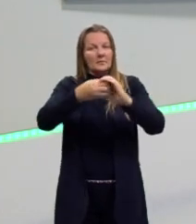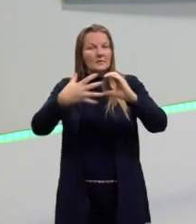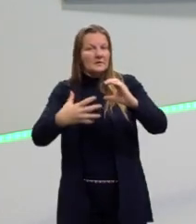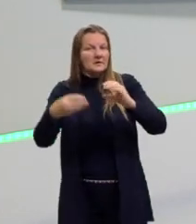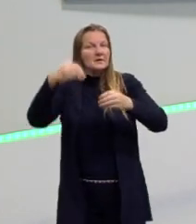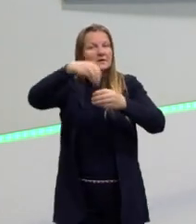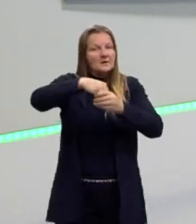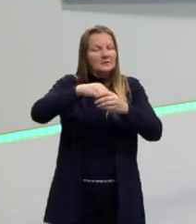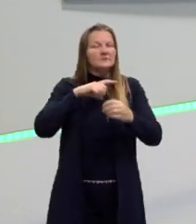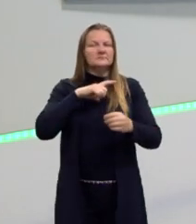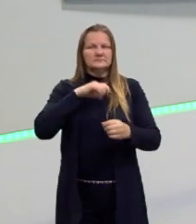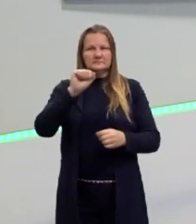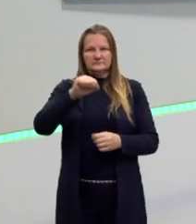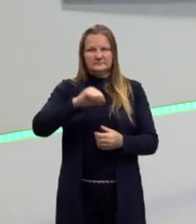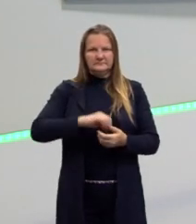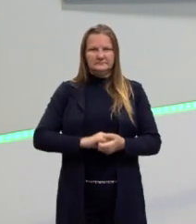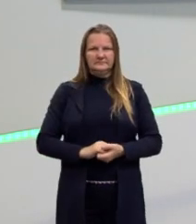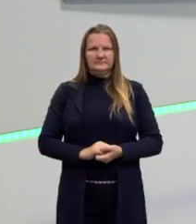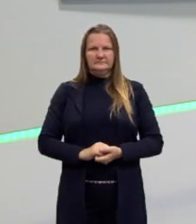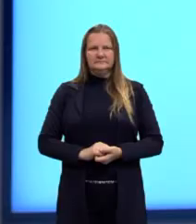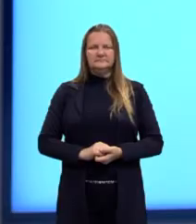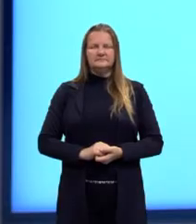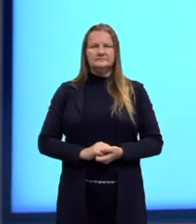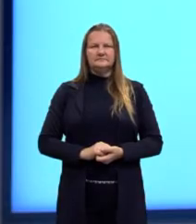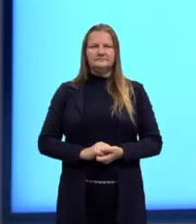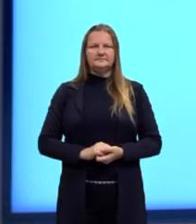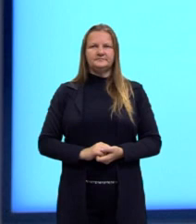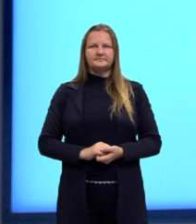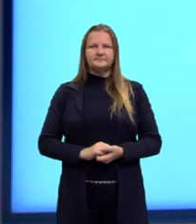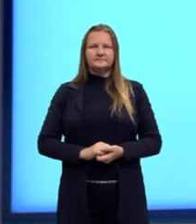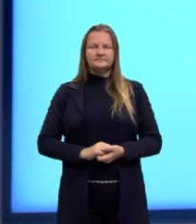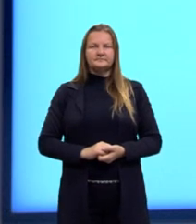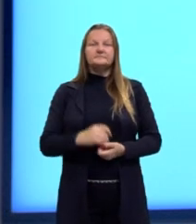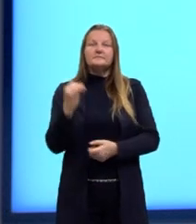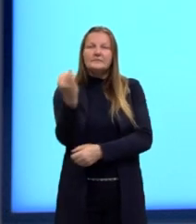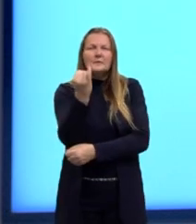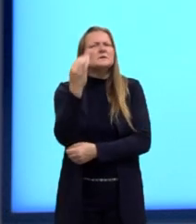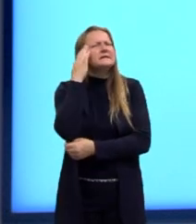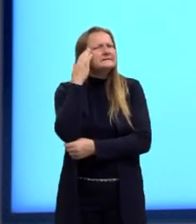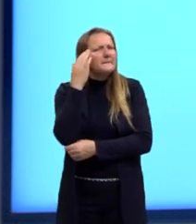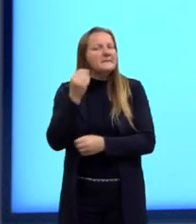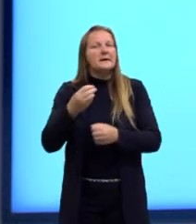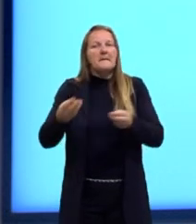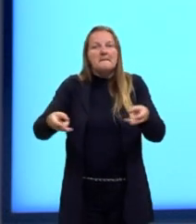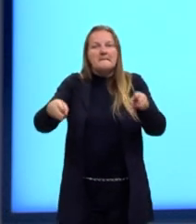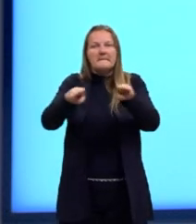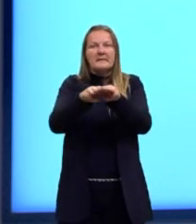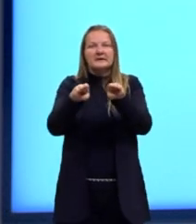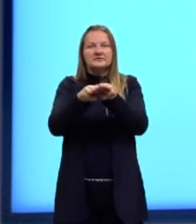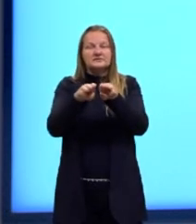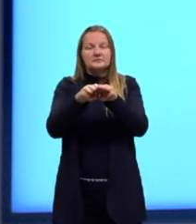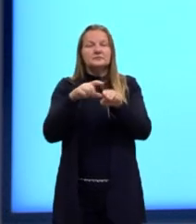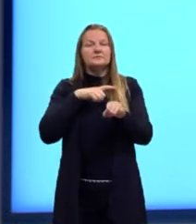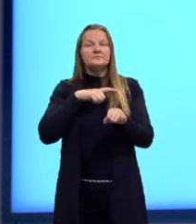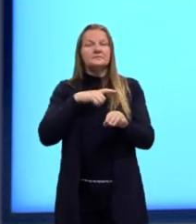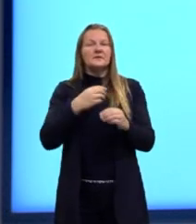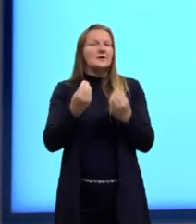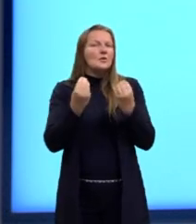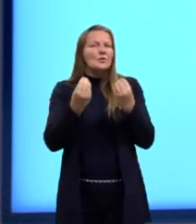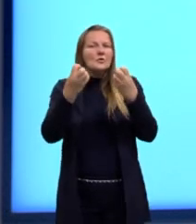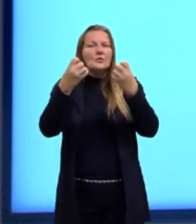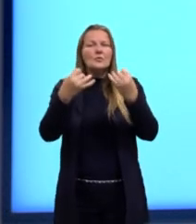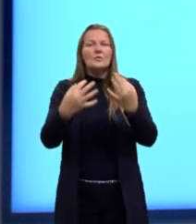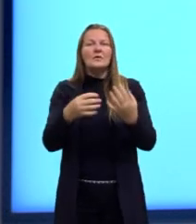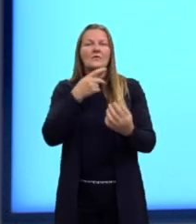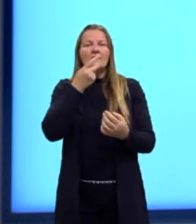intrínseca desse corpo. Então, é importante a gente saber que o magnetismo, ele é, por exemplo, como quando